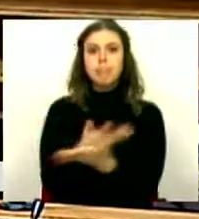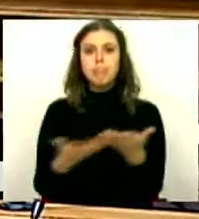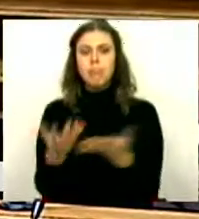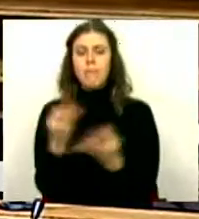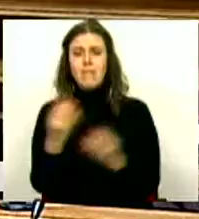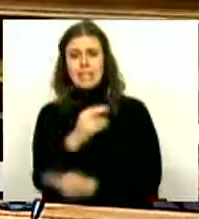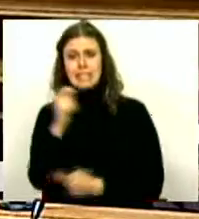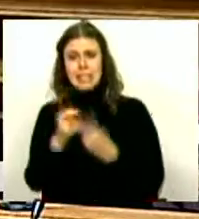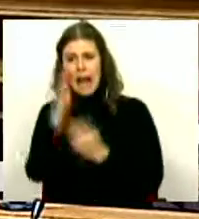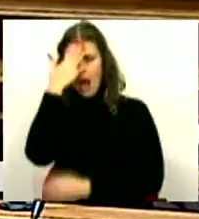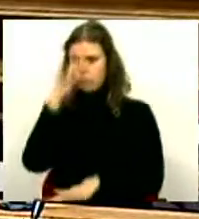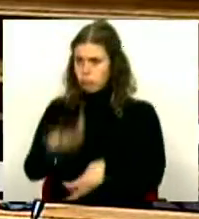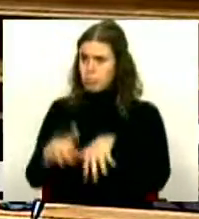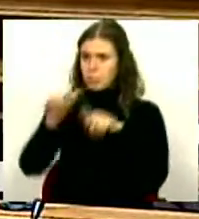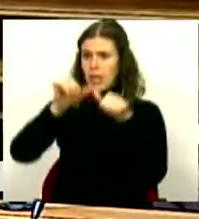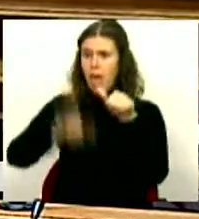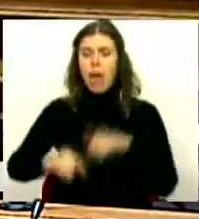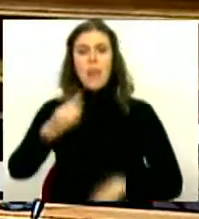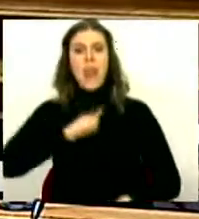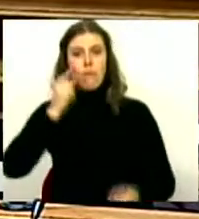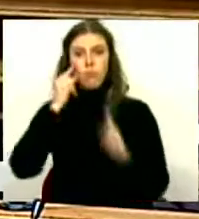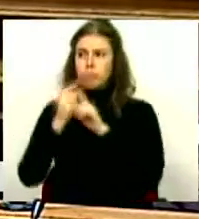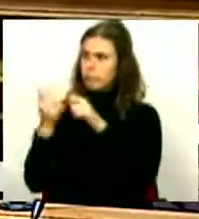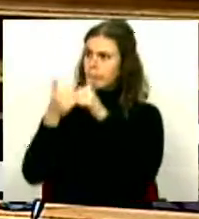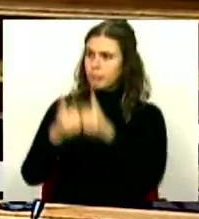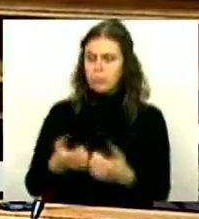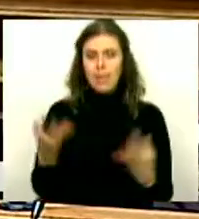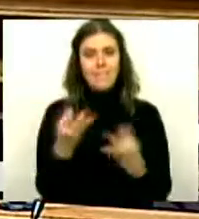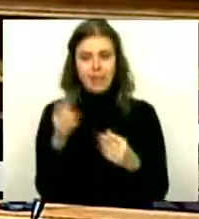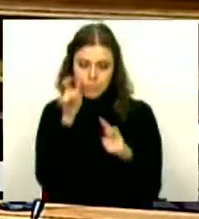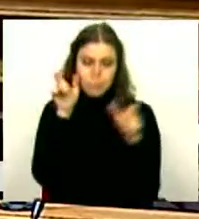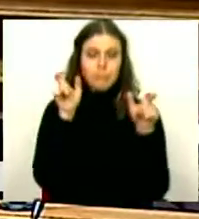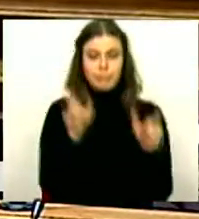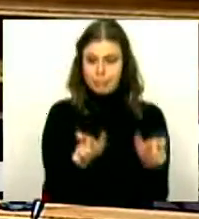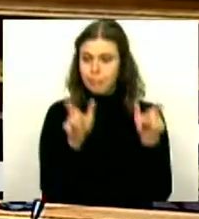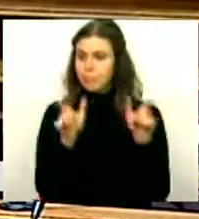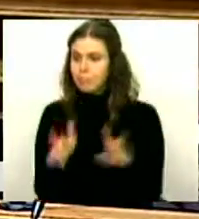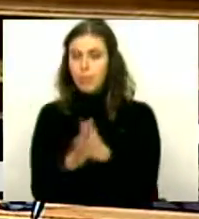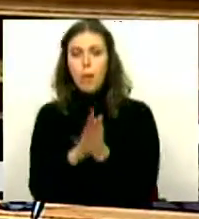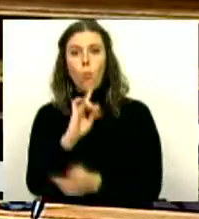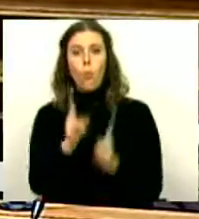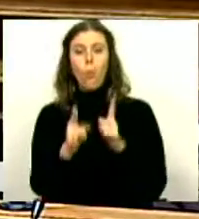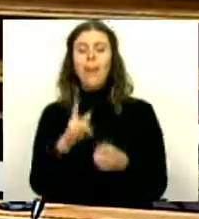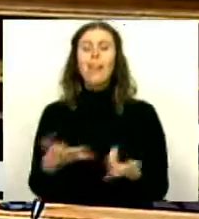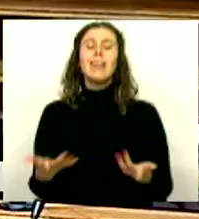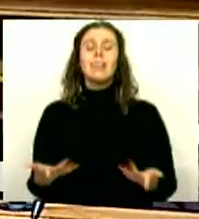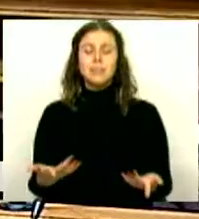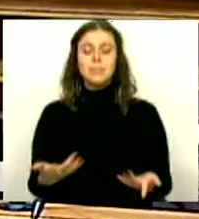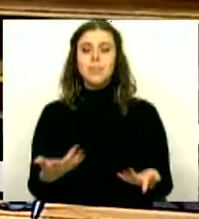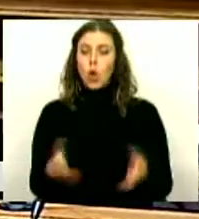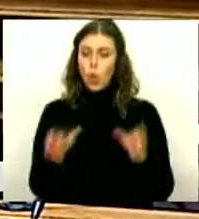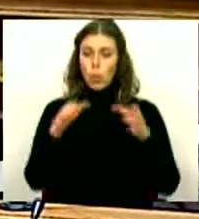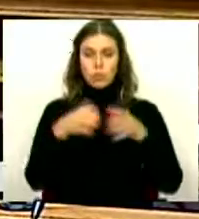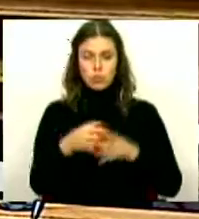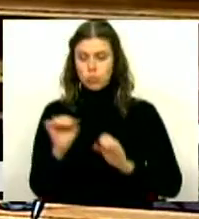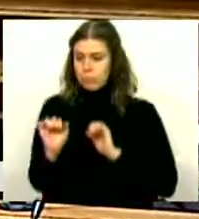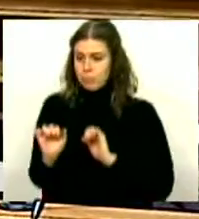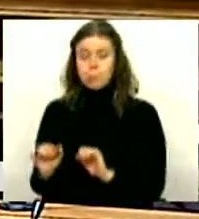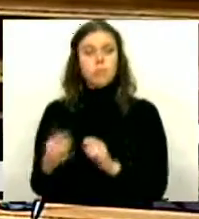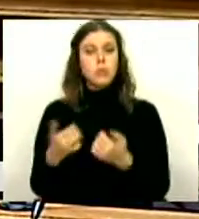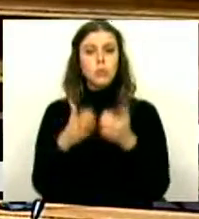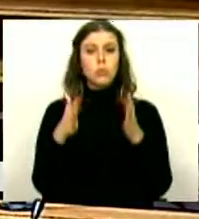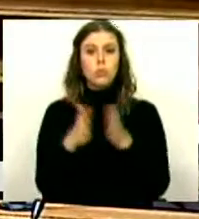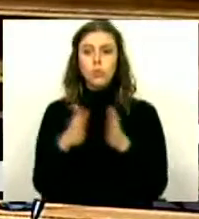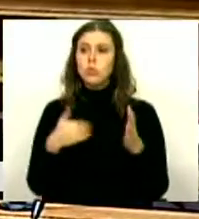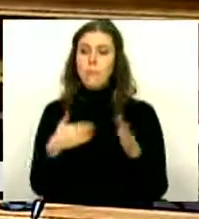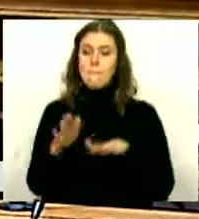achamos que o Parlamento deve intervir para acompanhar, fiscalizar, através das suas comissões competentes, todos